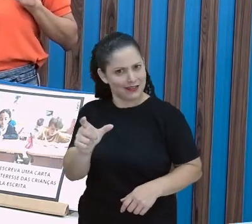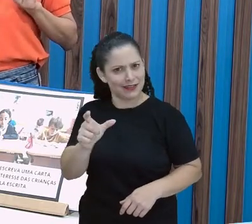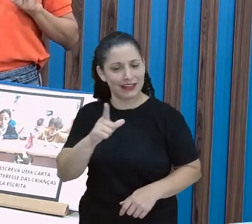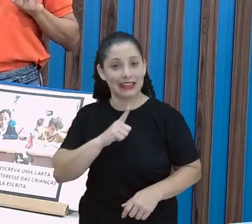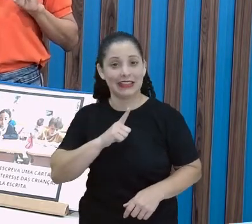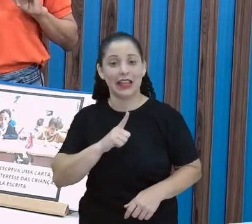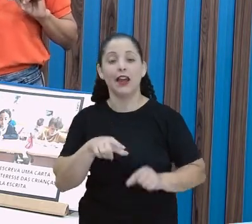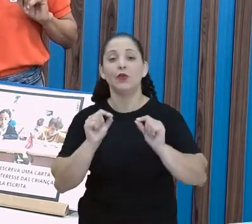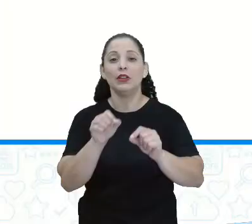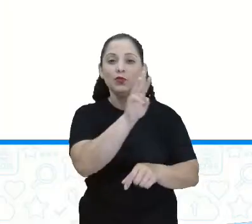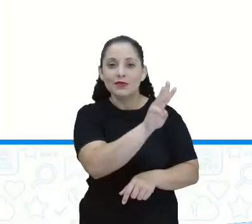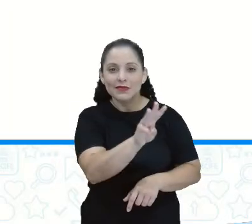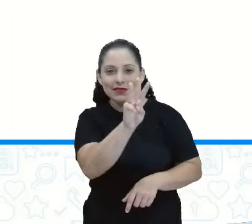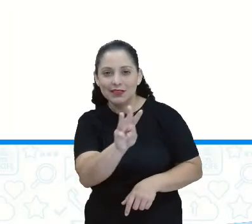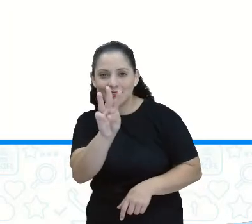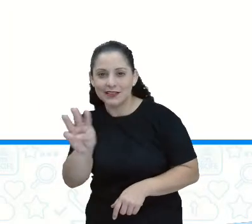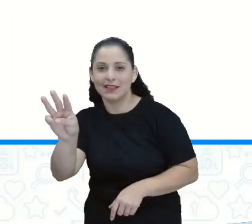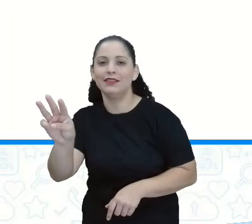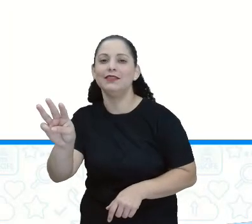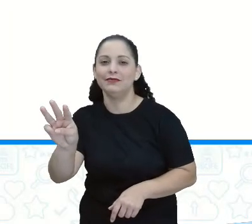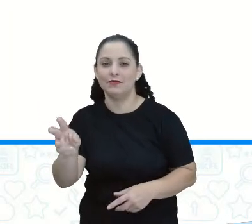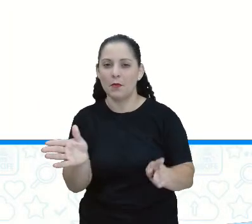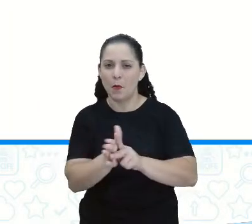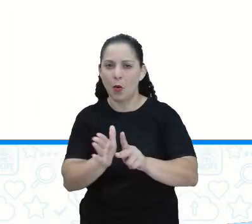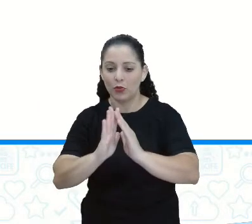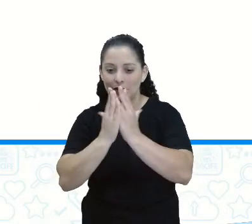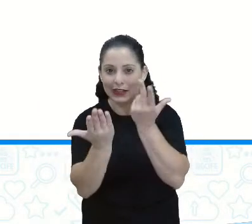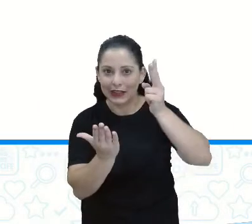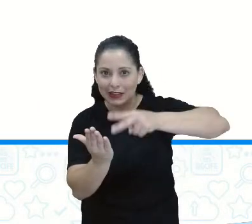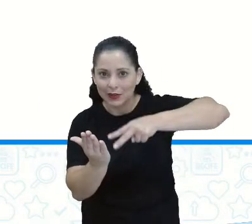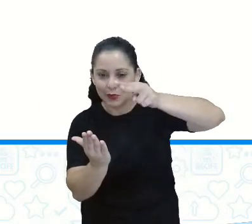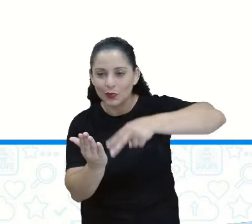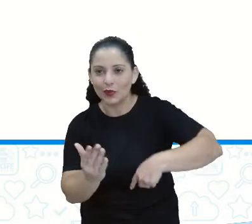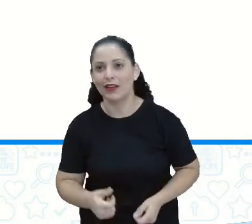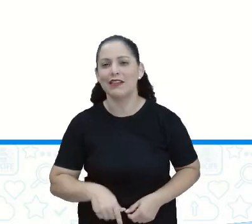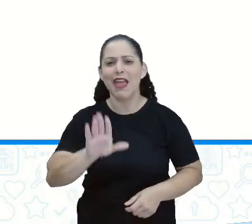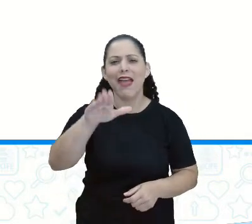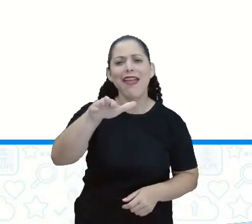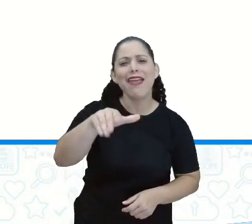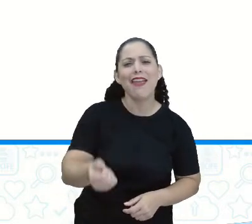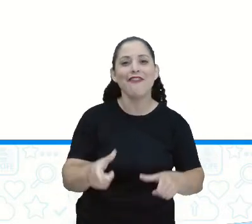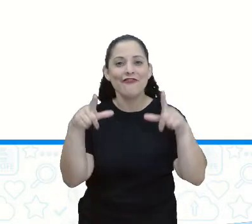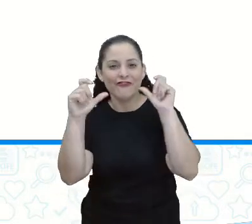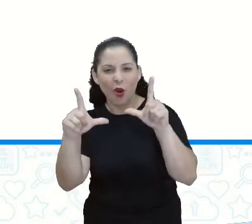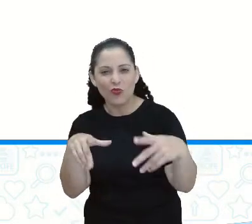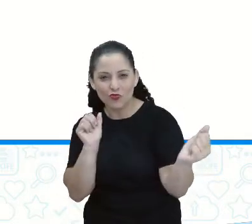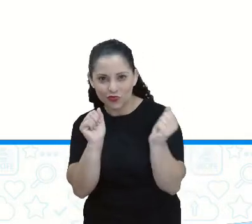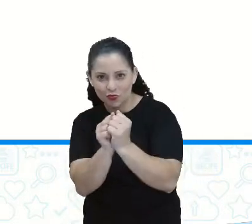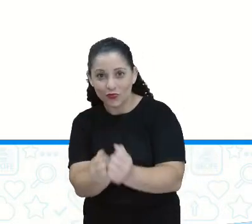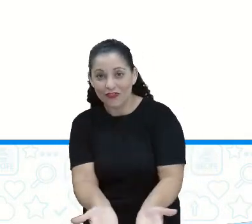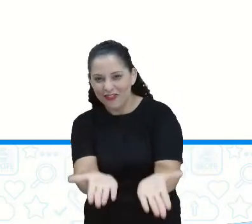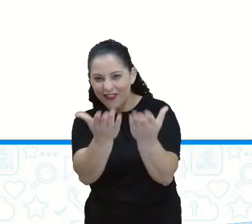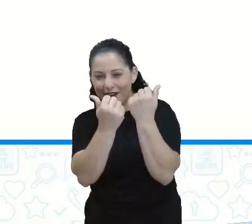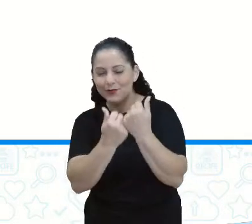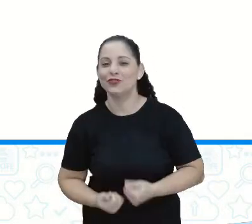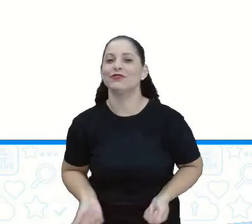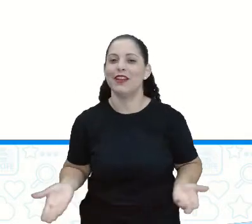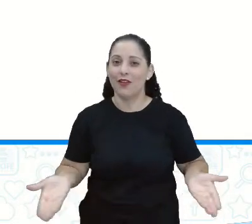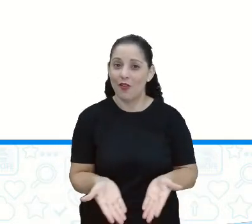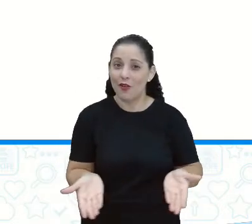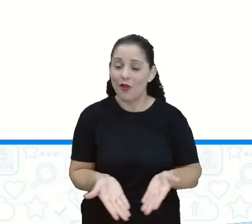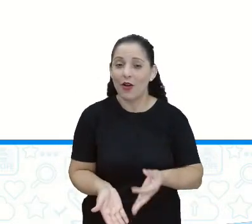na árvore de livro E é assim Ei, vamos tirar uma foto A gente vai terminar a nossa aula Com essa